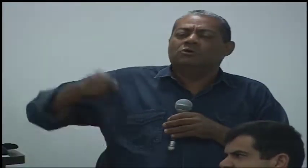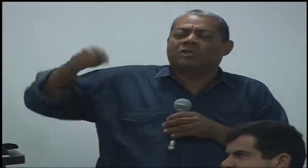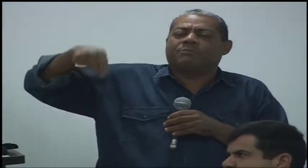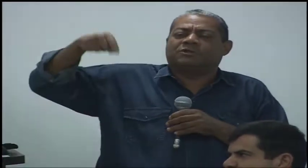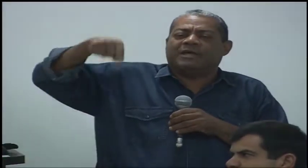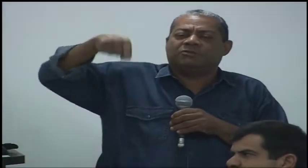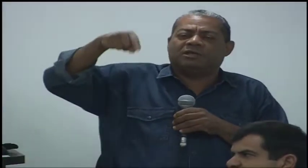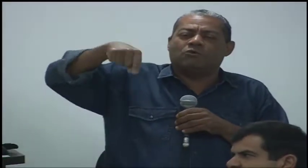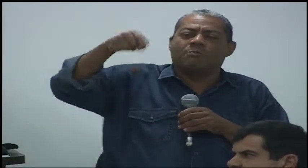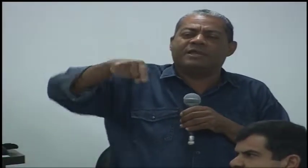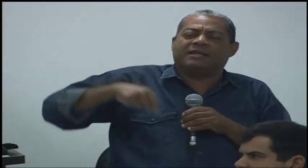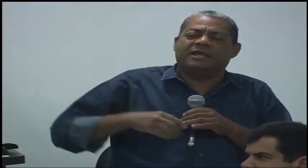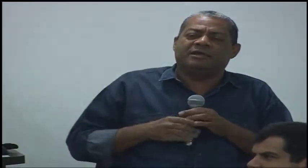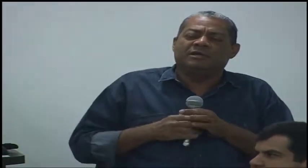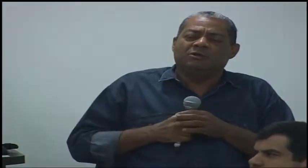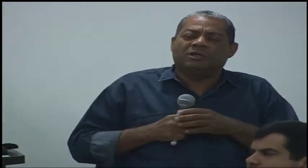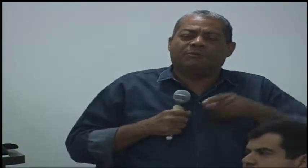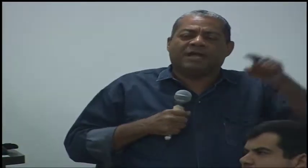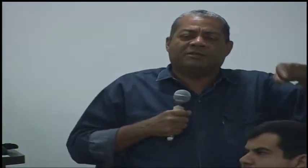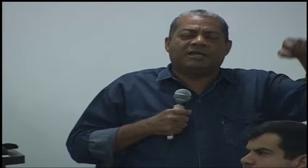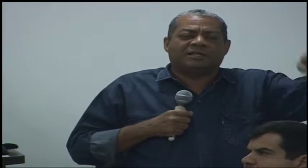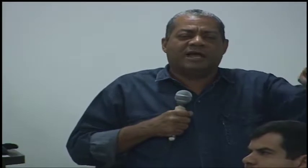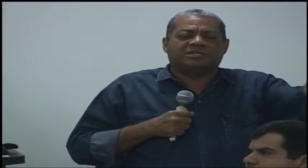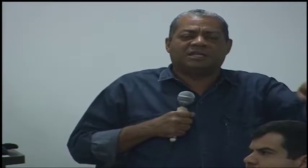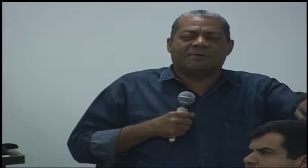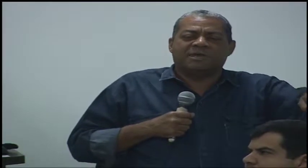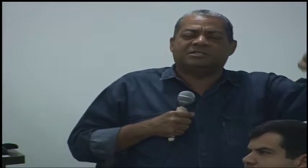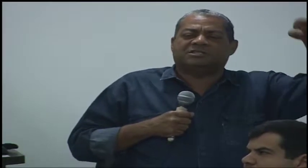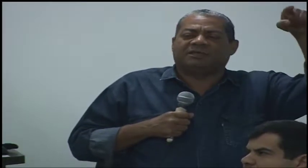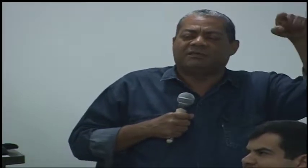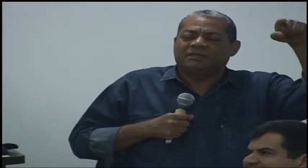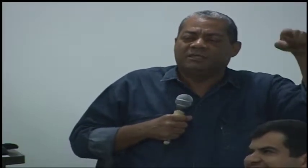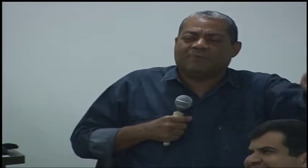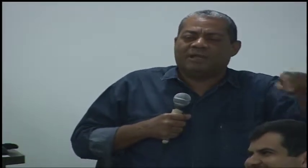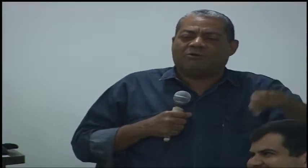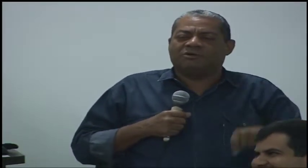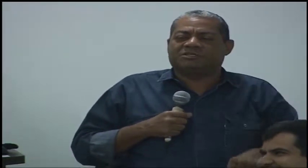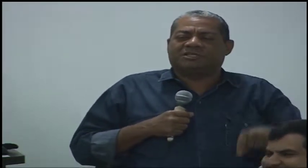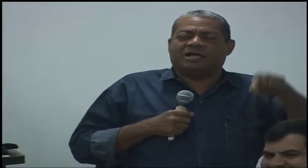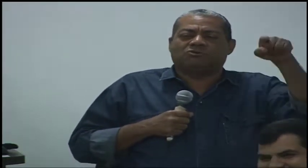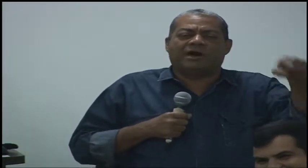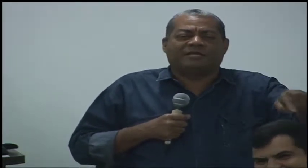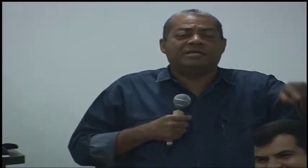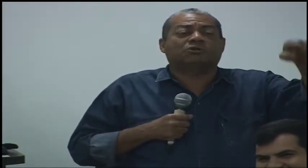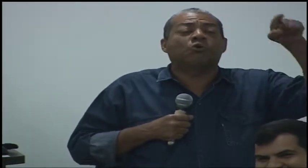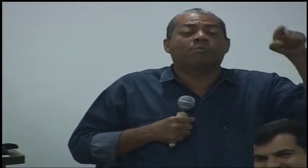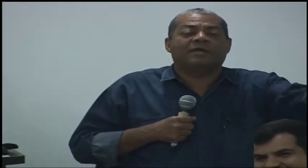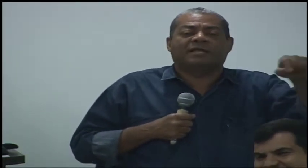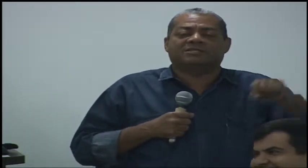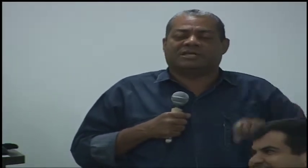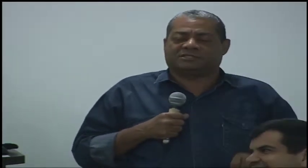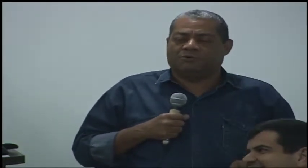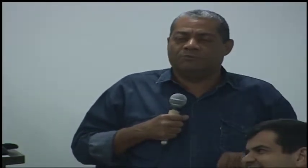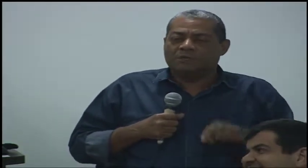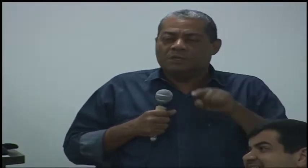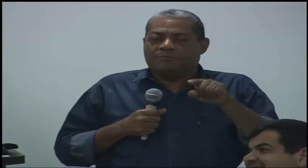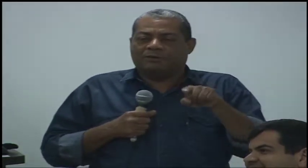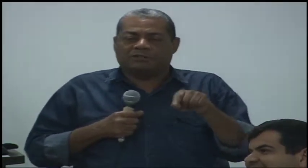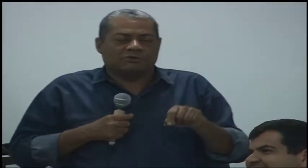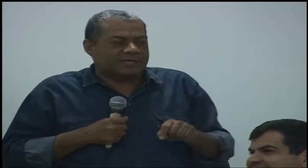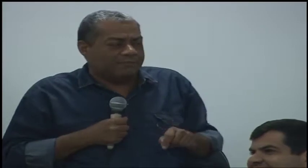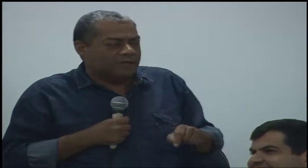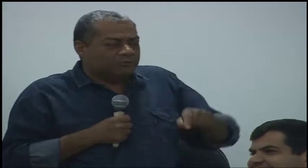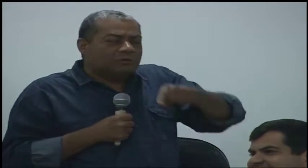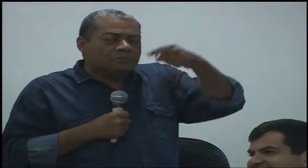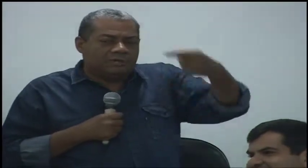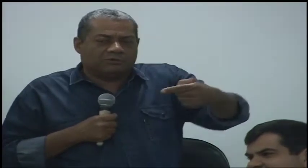amigo, deputado tem que cumprir a lei, deputado tem que andar dignamente, tem que trabalhar com necessidade, com radeza e cumprir a legislação. Pelo